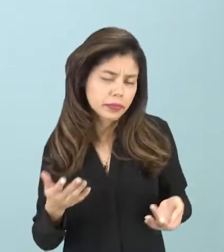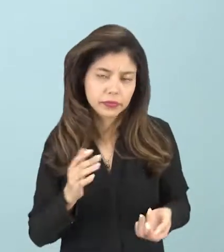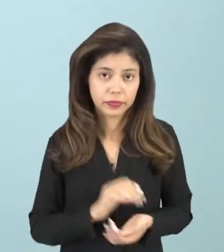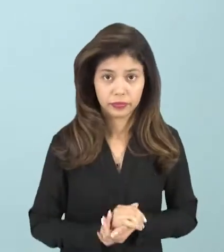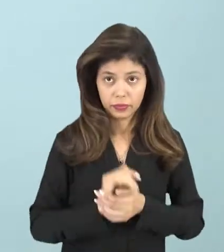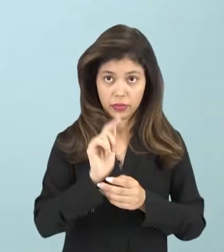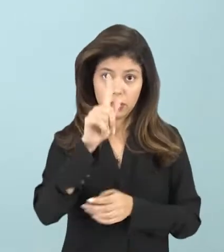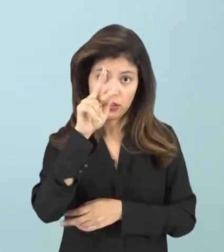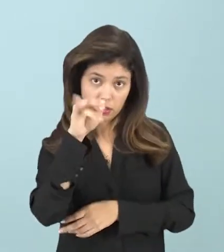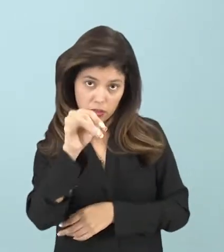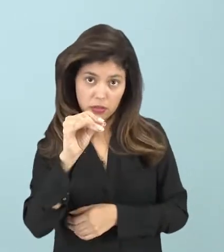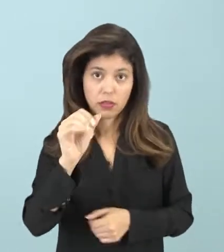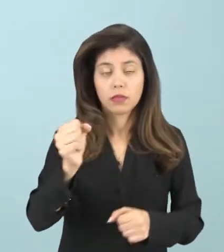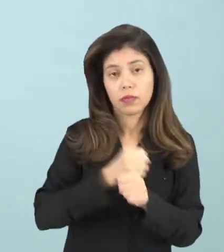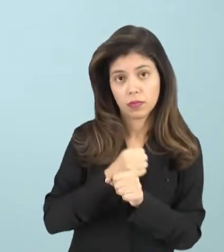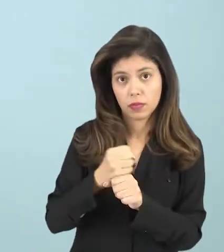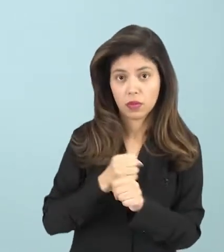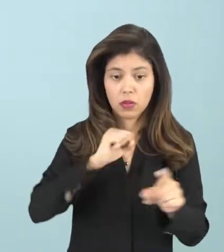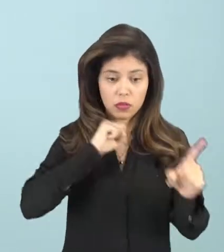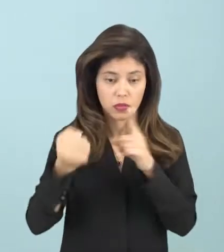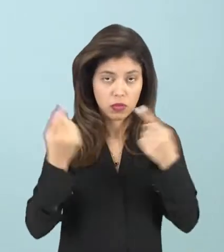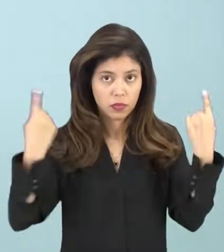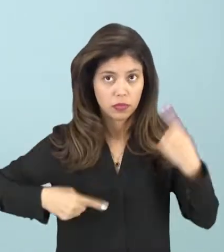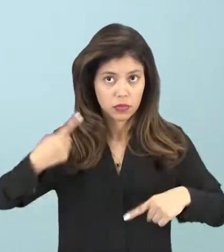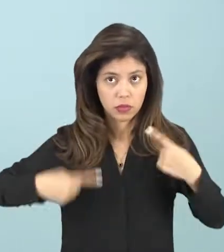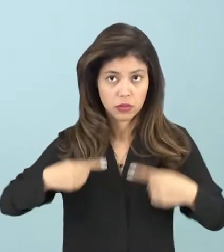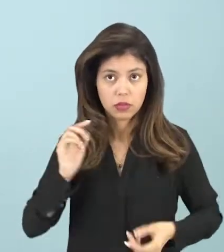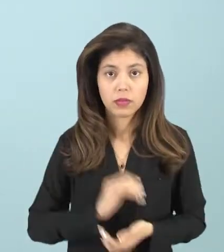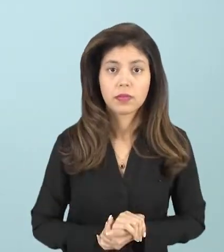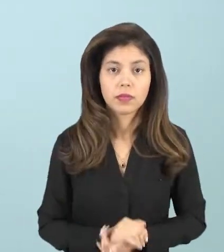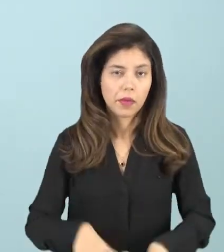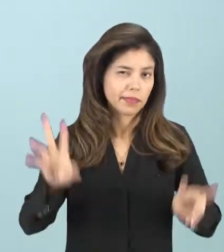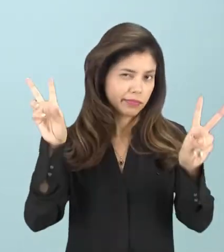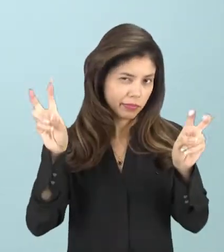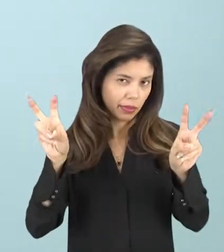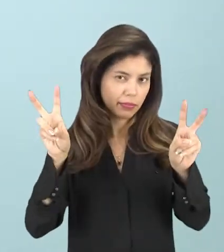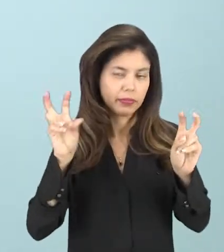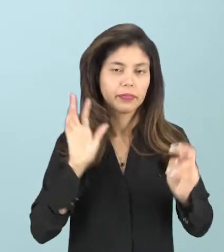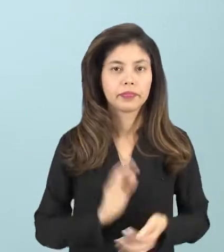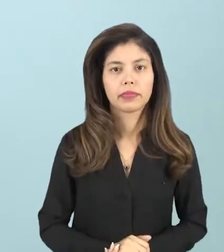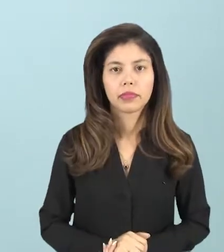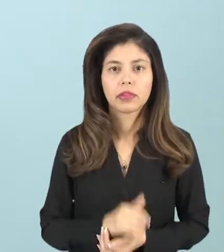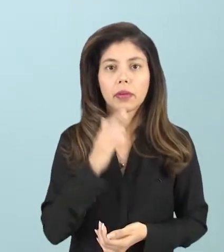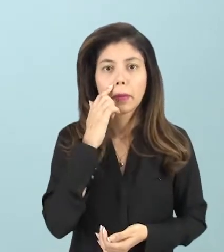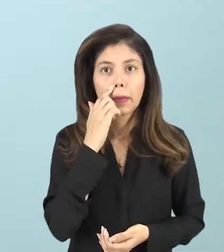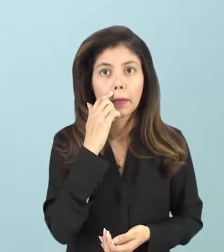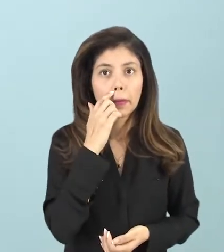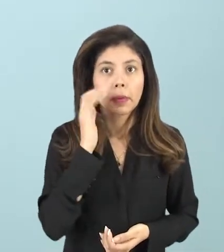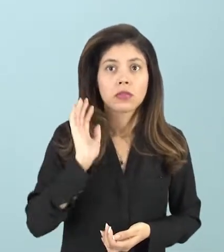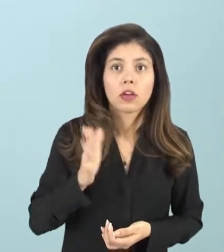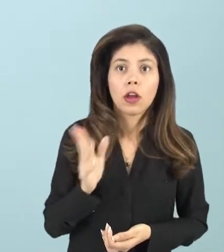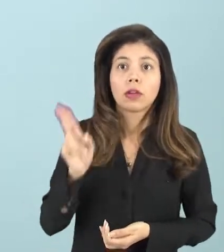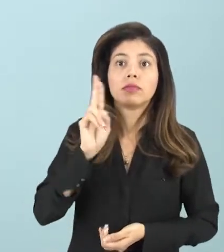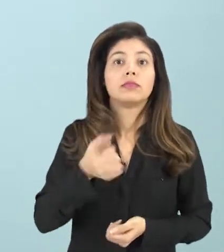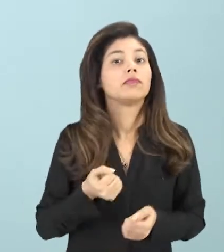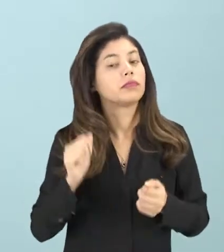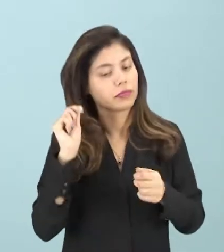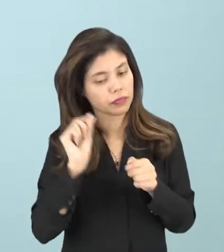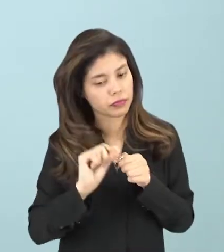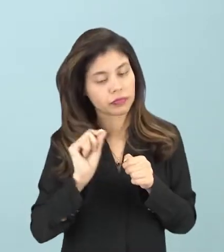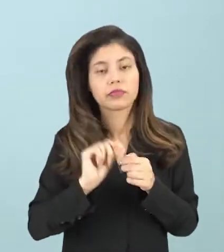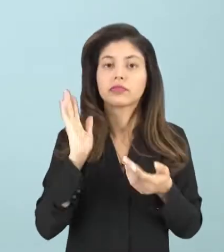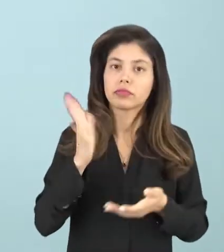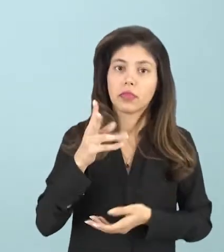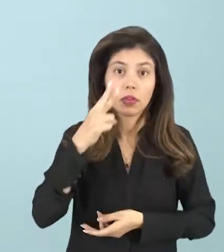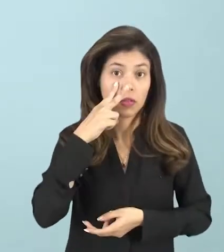é uma construção sociopolítica, ou seja, é um termo que já é elaborado tendo em